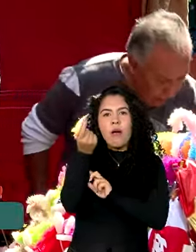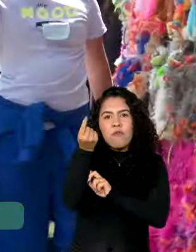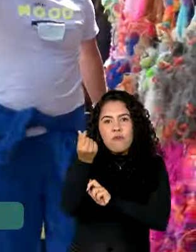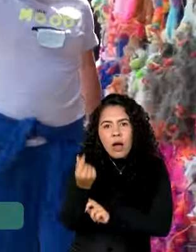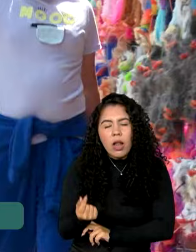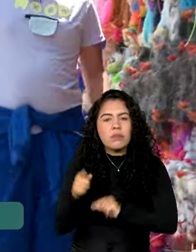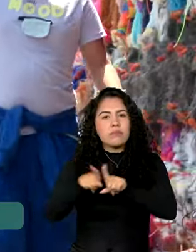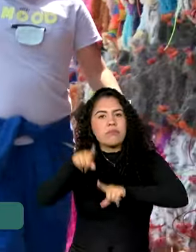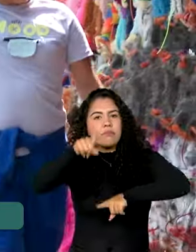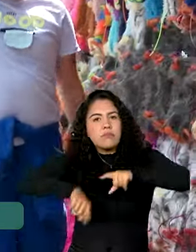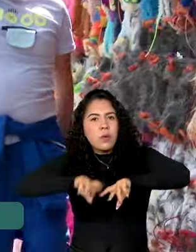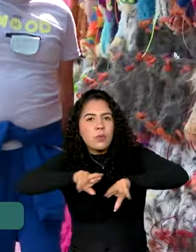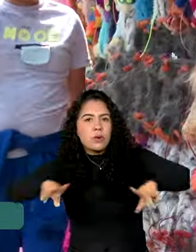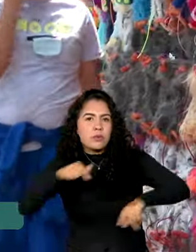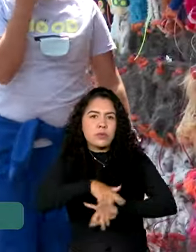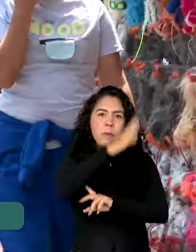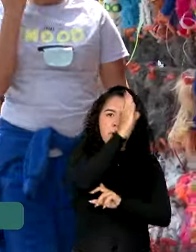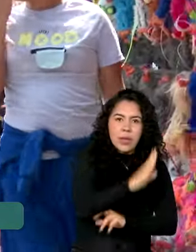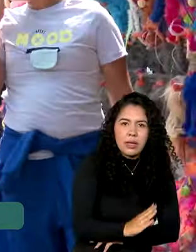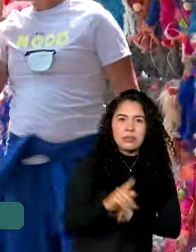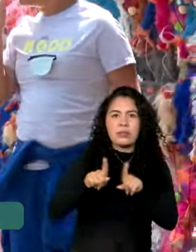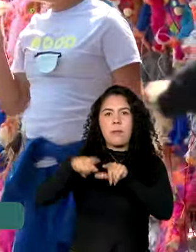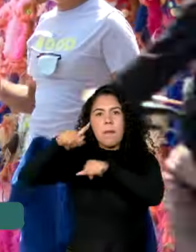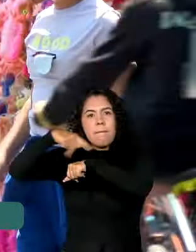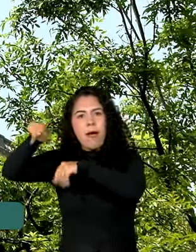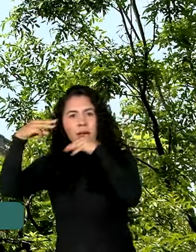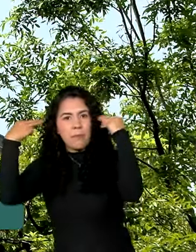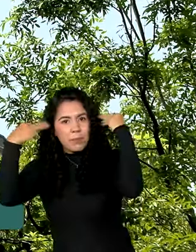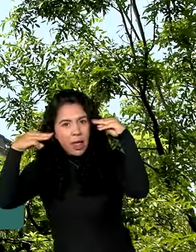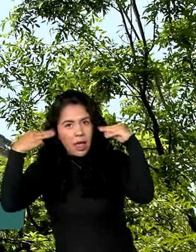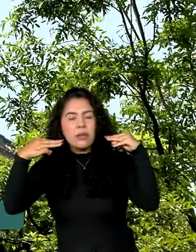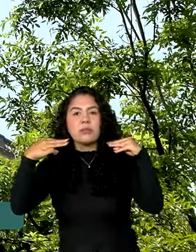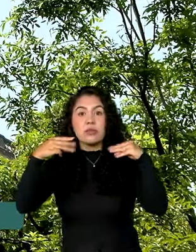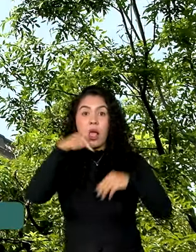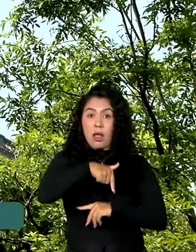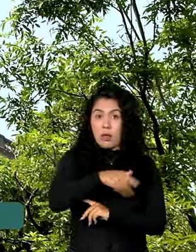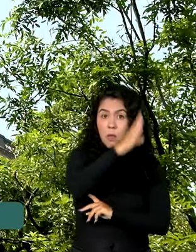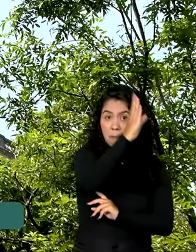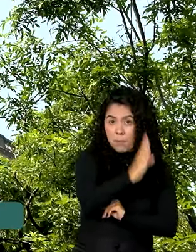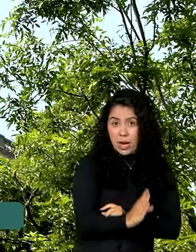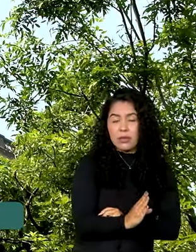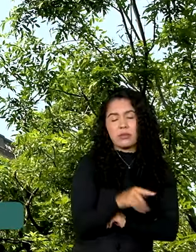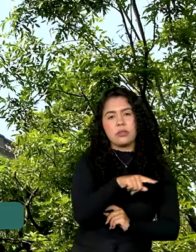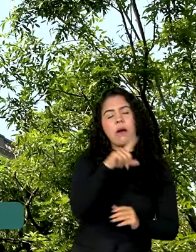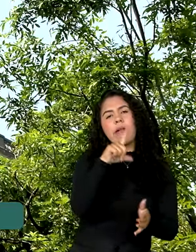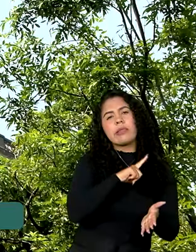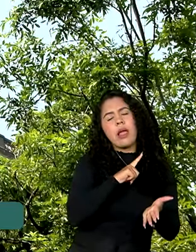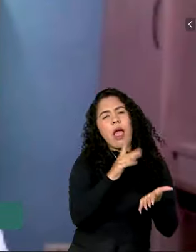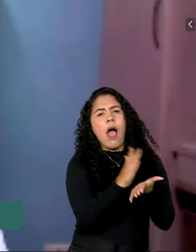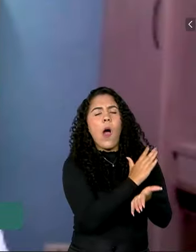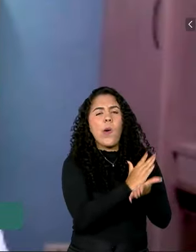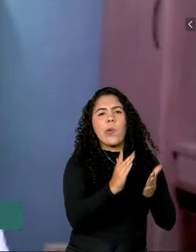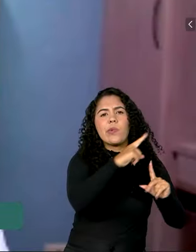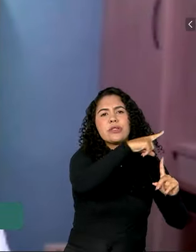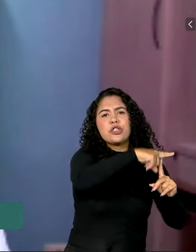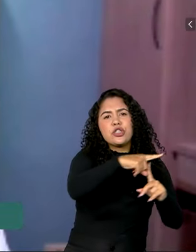termos de produtos Brasil e México. O Brasil tem alguns tipos de